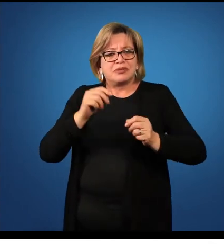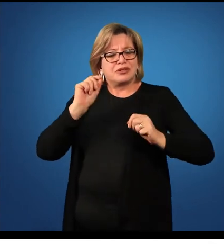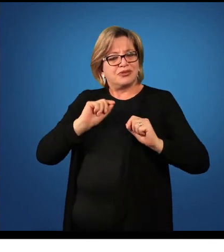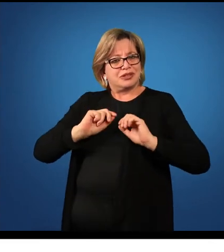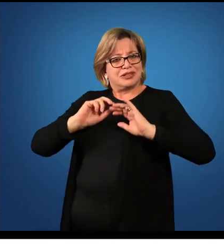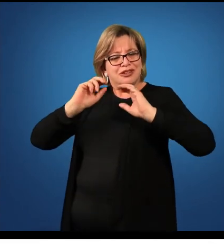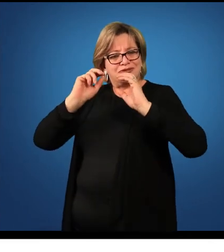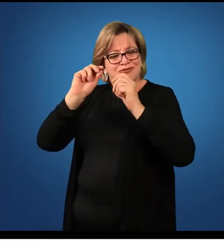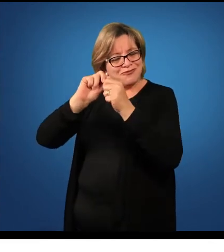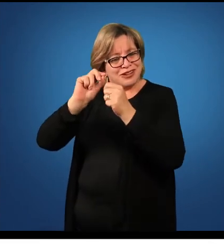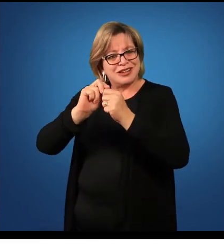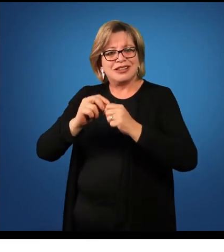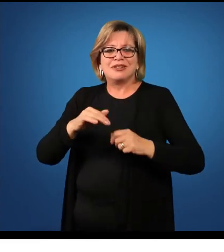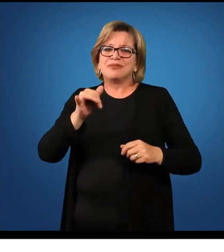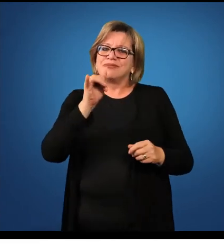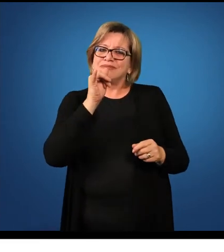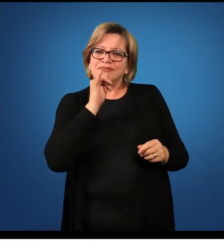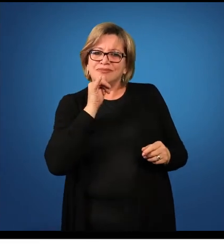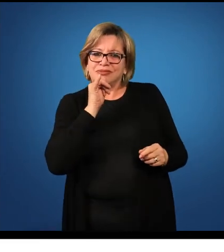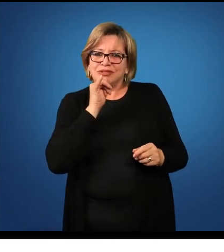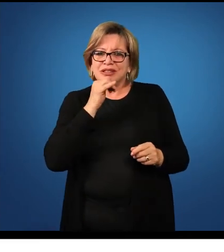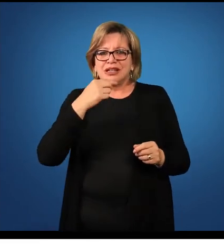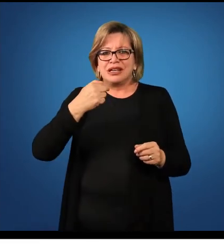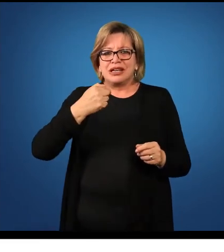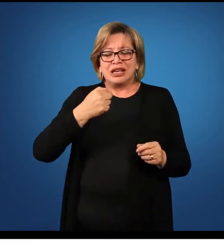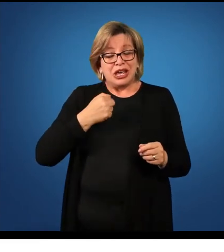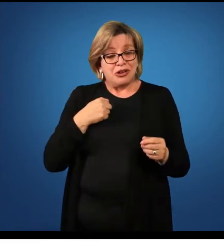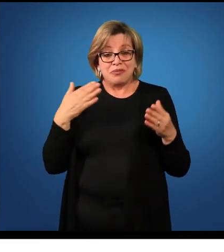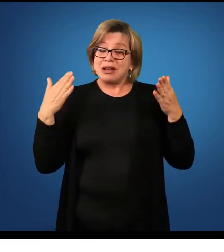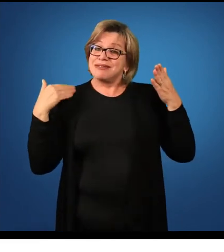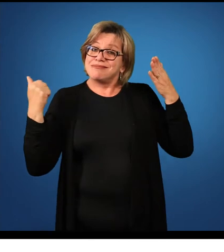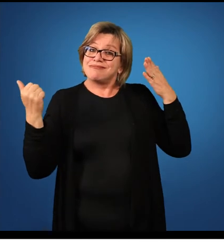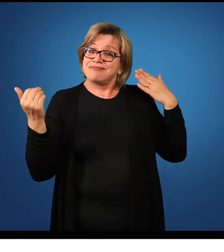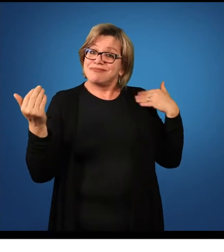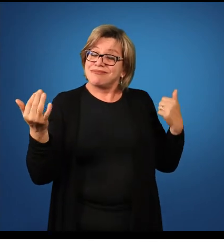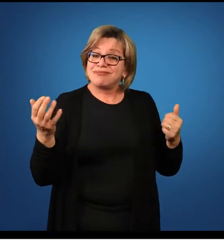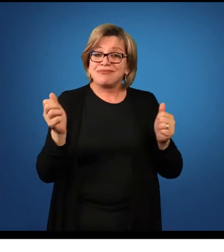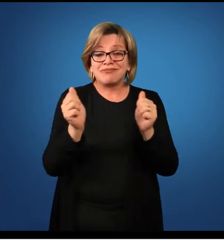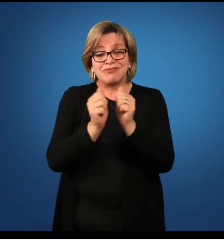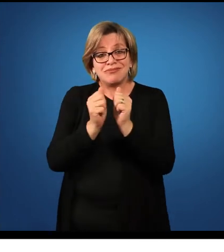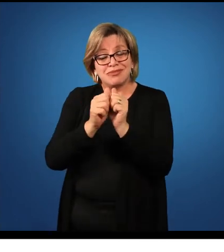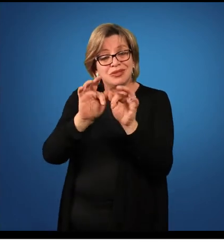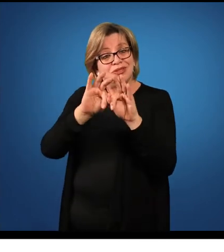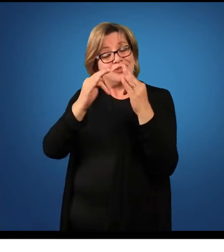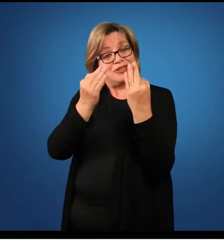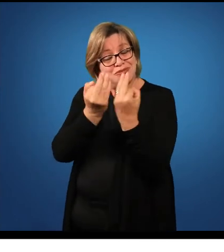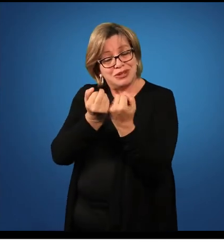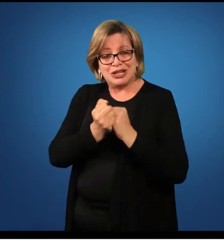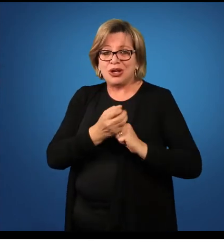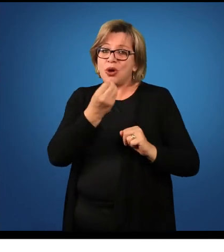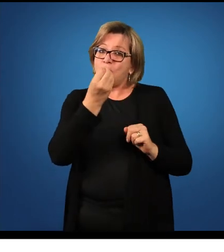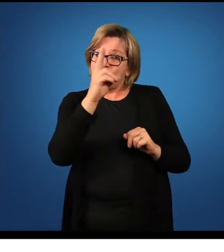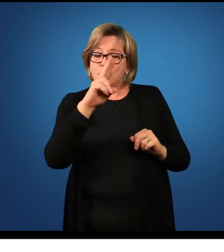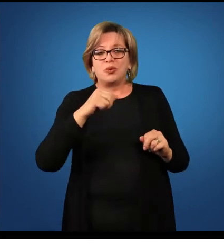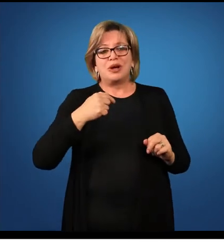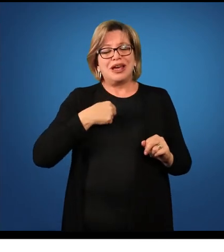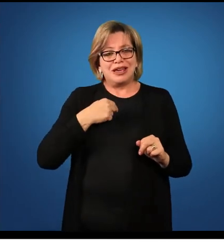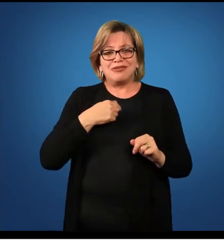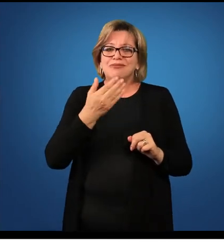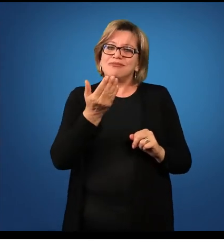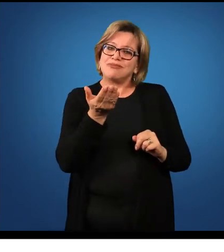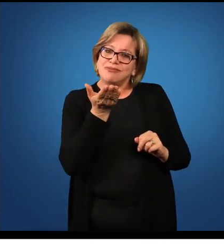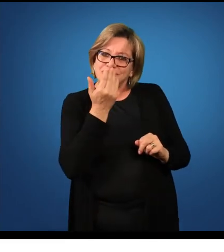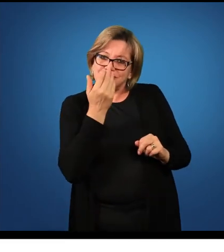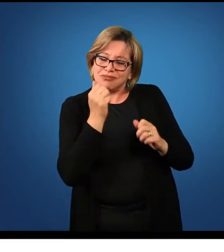ação. exemplo, eu passeio com a minha família, eu jantei com o meu amigo, fui ao cinema